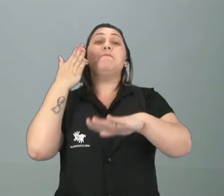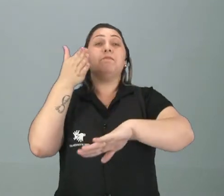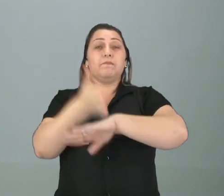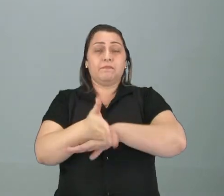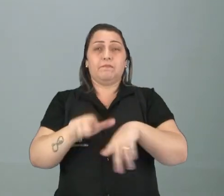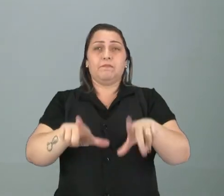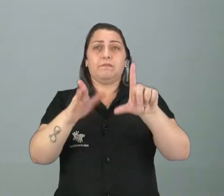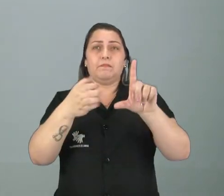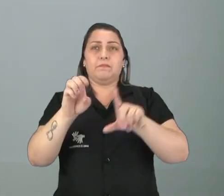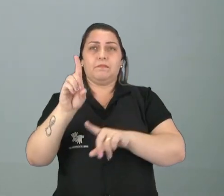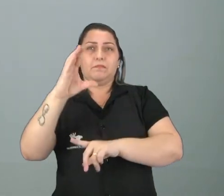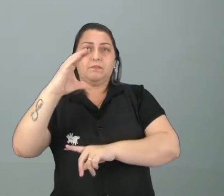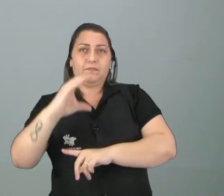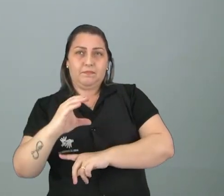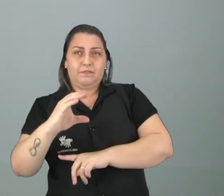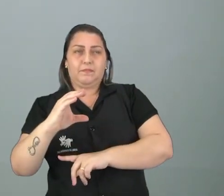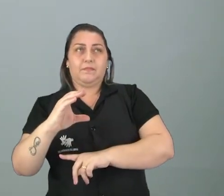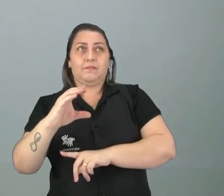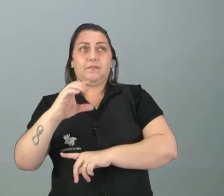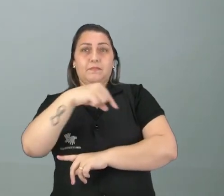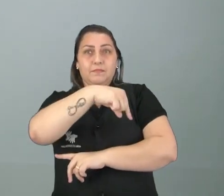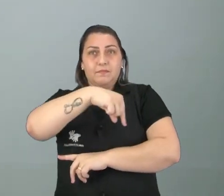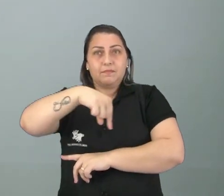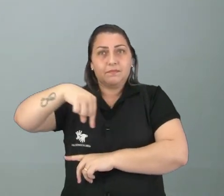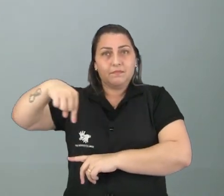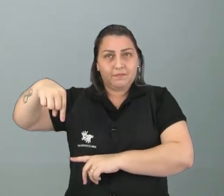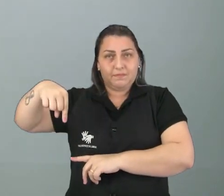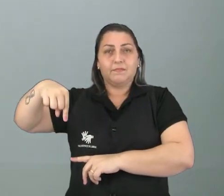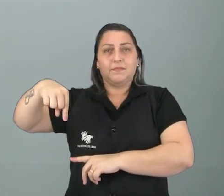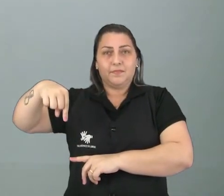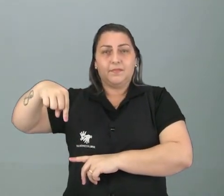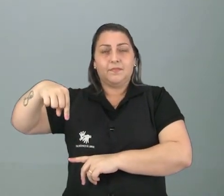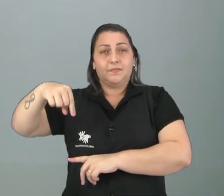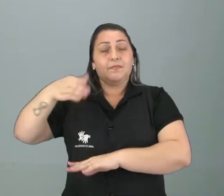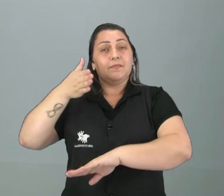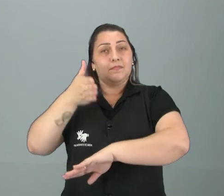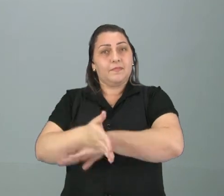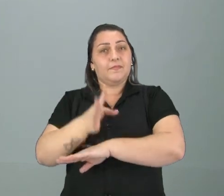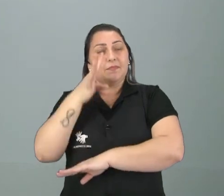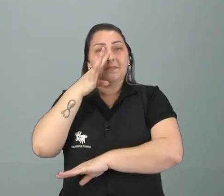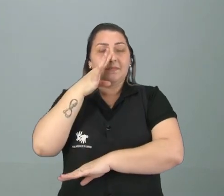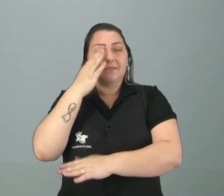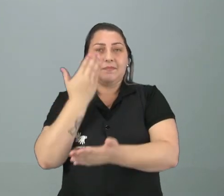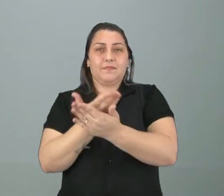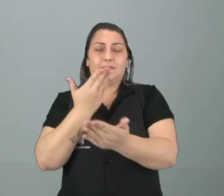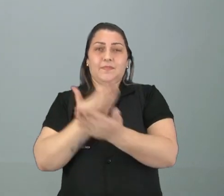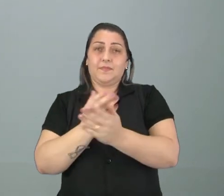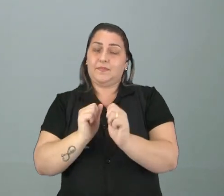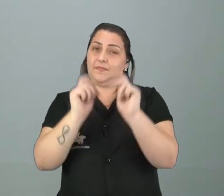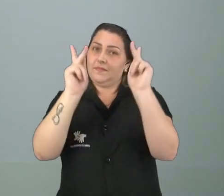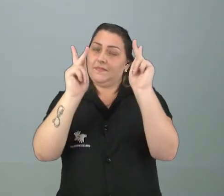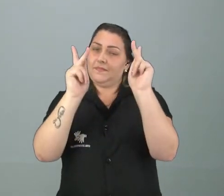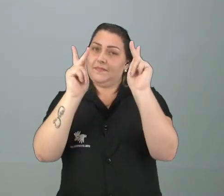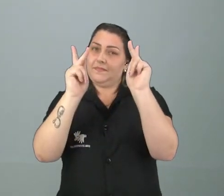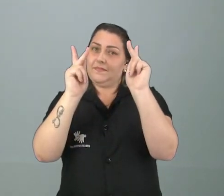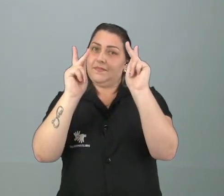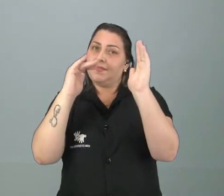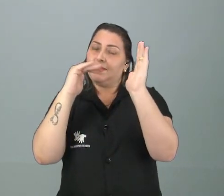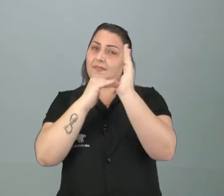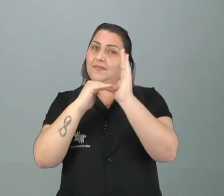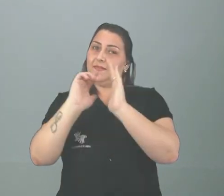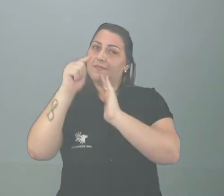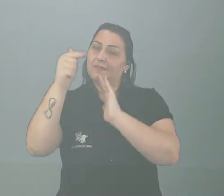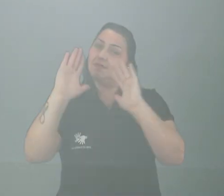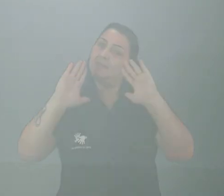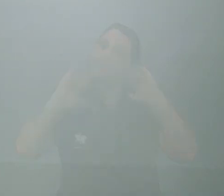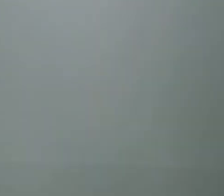lá, na nossa plataforma Edu, que como aparece na telinha de vocês, acessa e assiste essa aula, ok? Até mais,